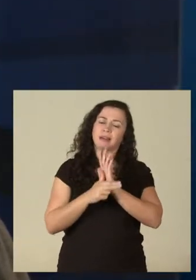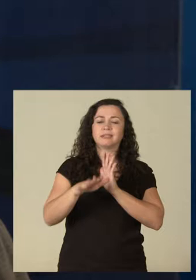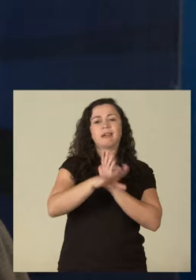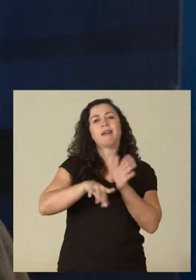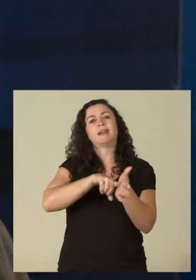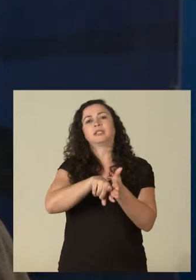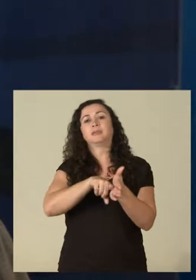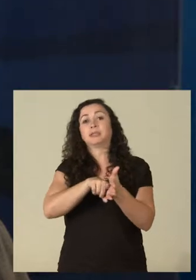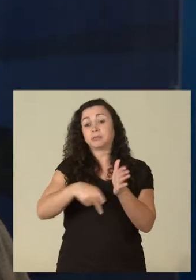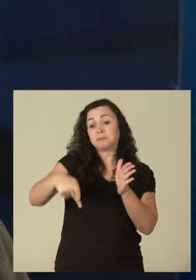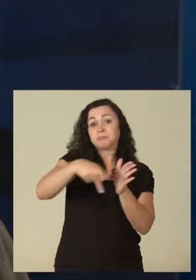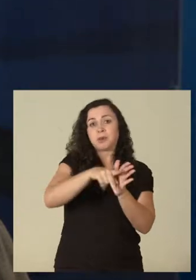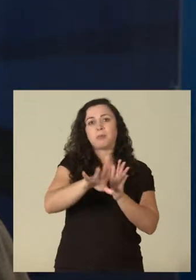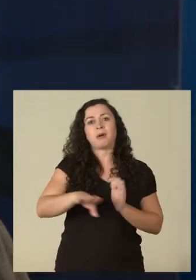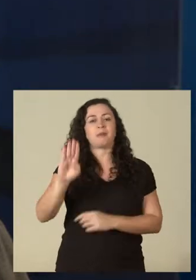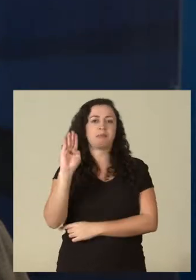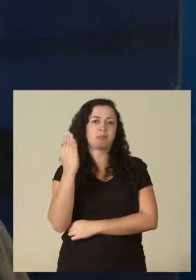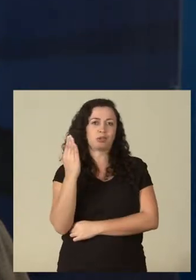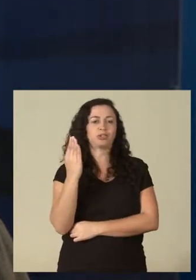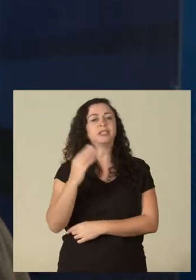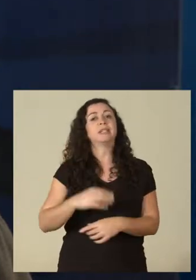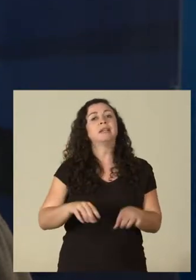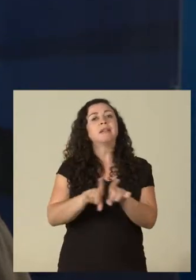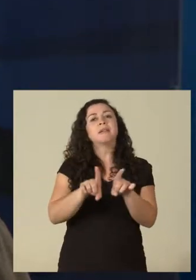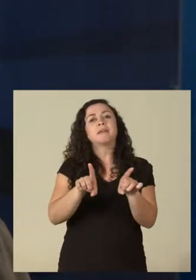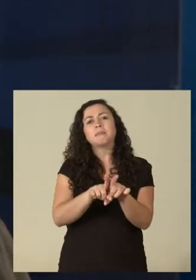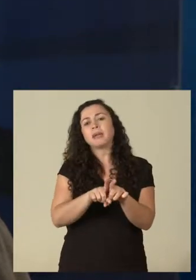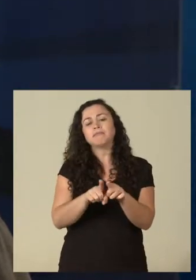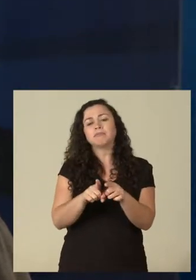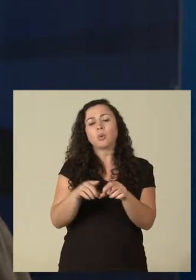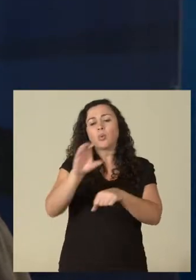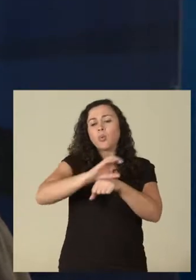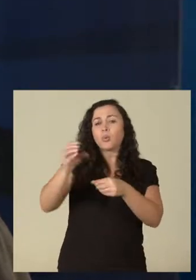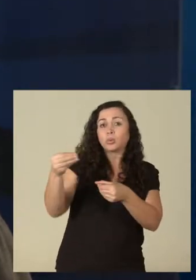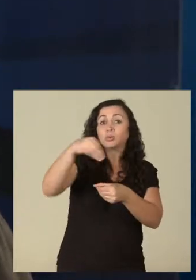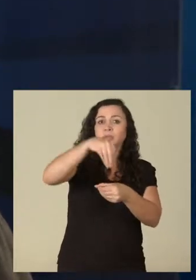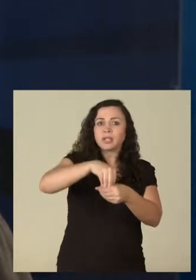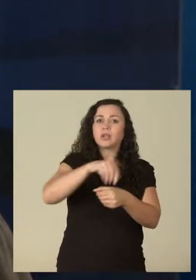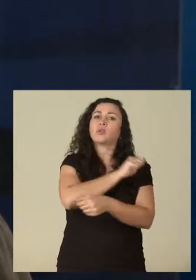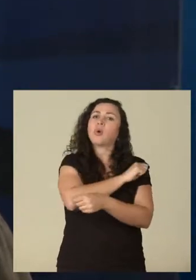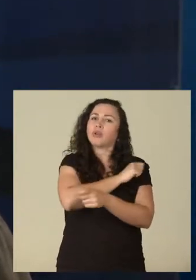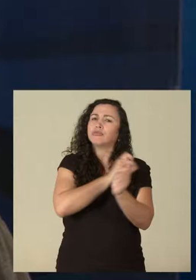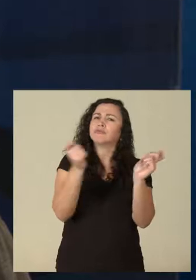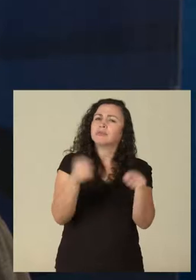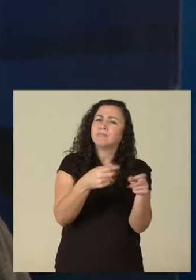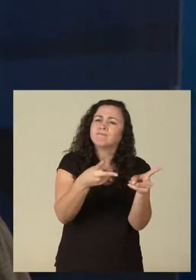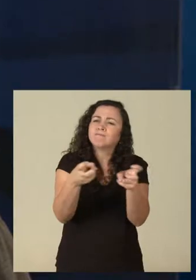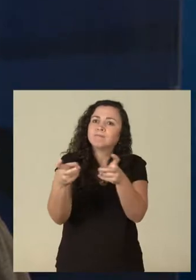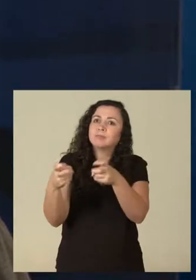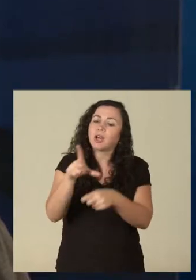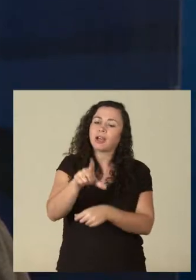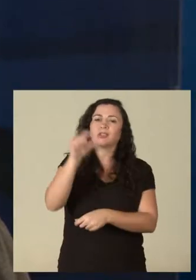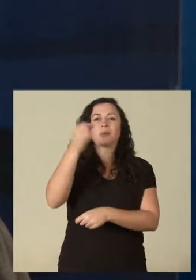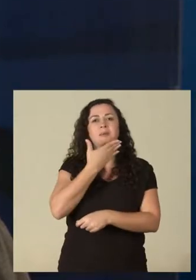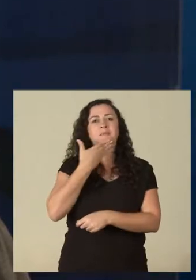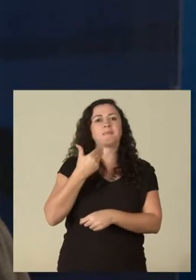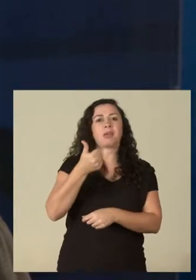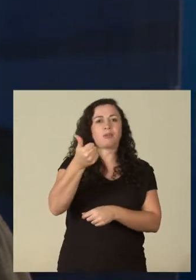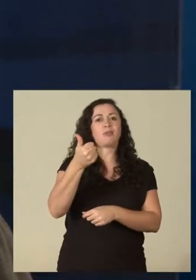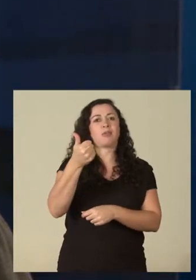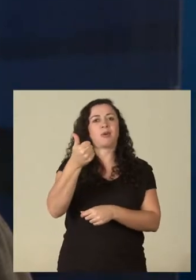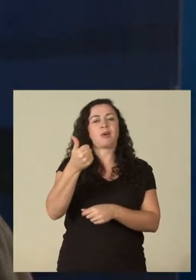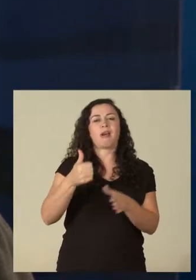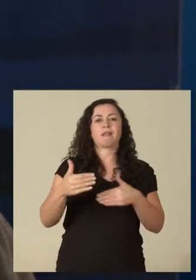áreas de pesquisa dentro da biologia e que, dentro do curso, o aluno vai conseguir se encontrar